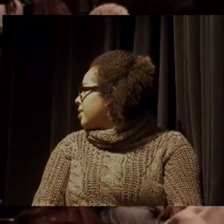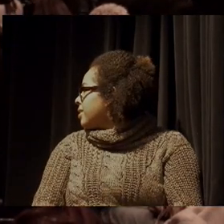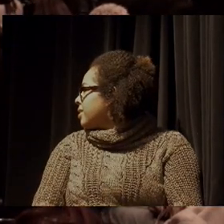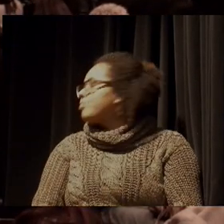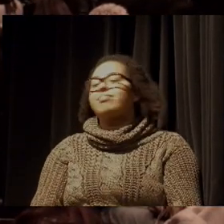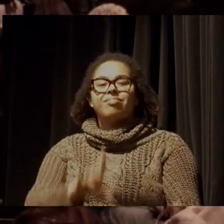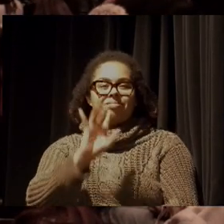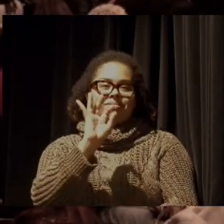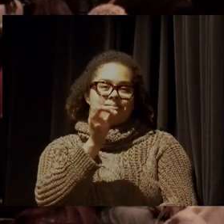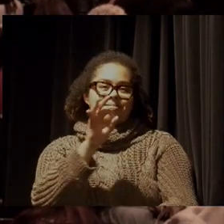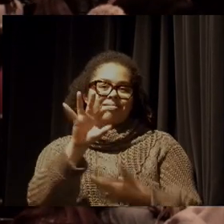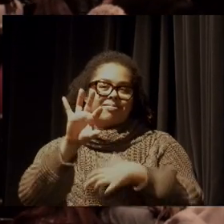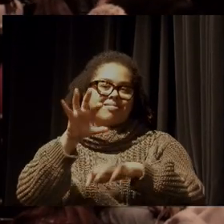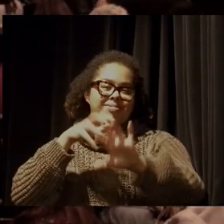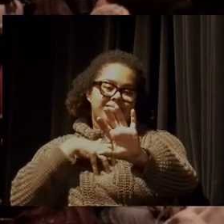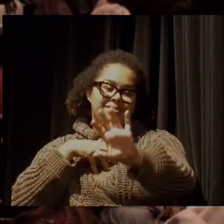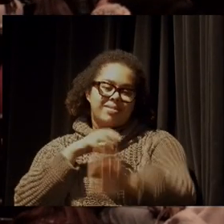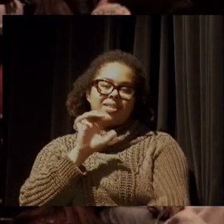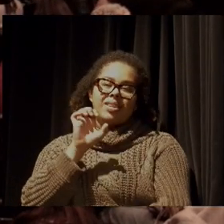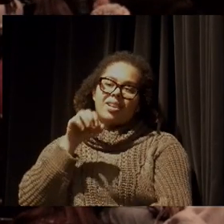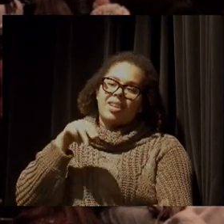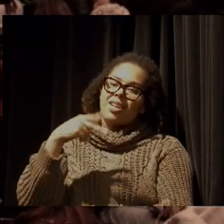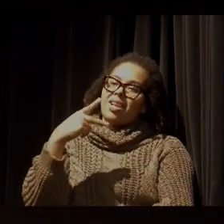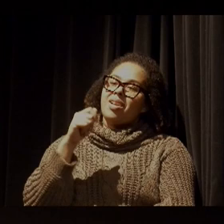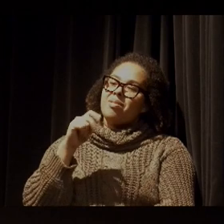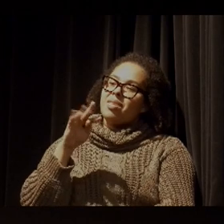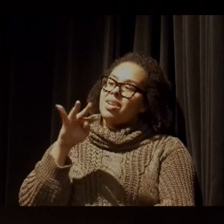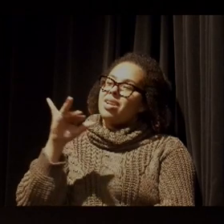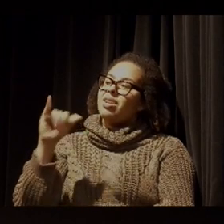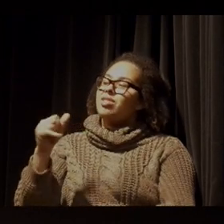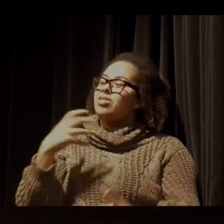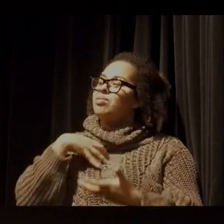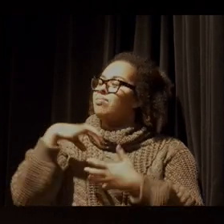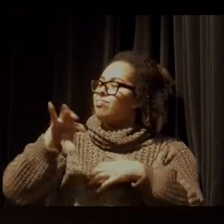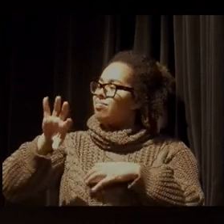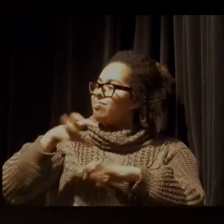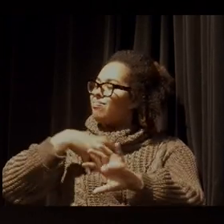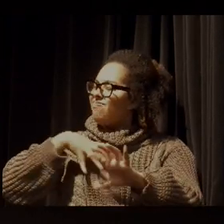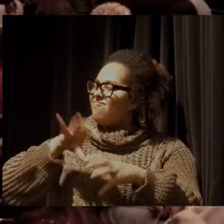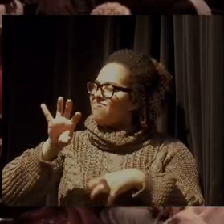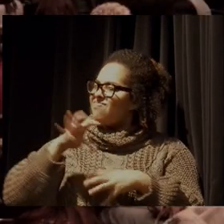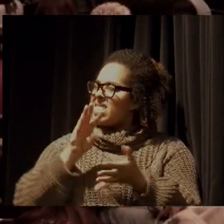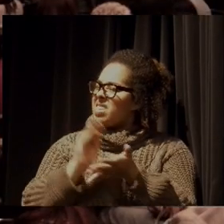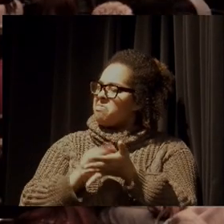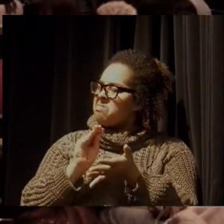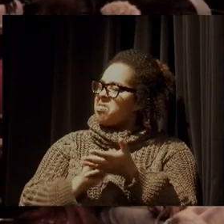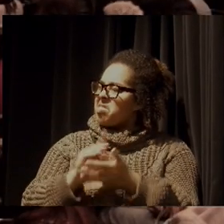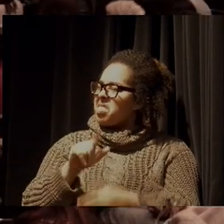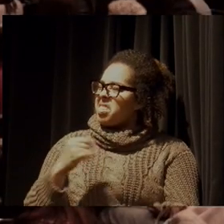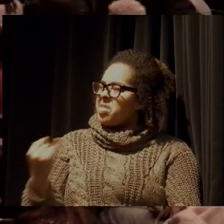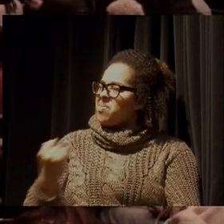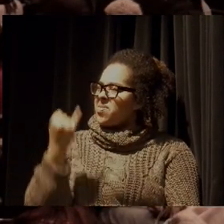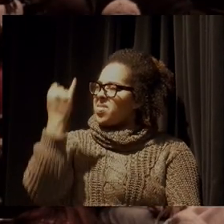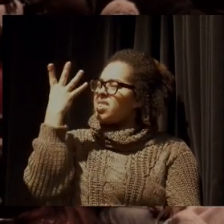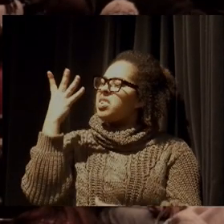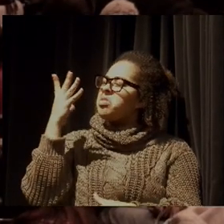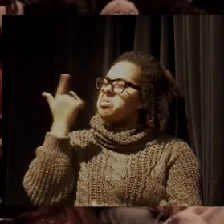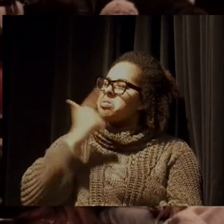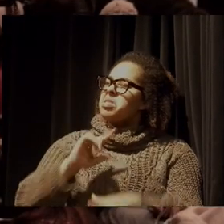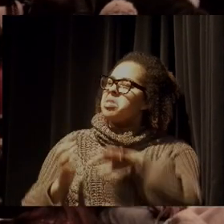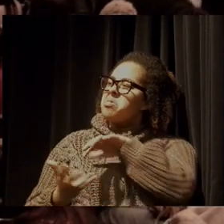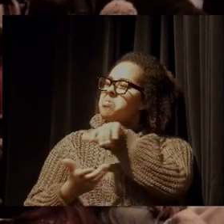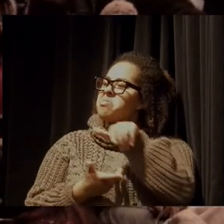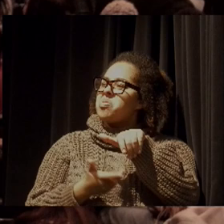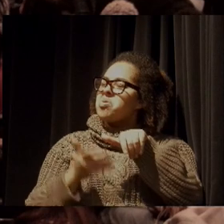Empatia, uma palavra, uma coisa que está em falta também, que é essencial para a gente construir um mundo melhor.